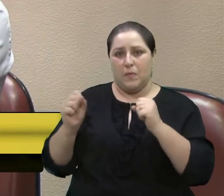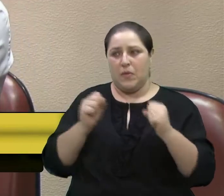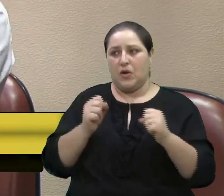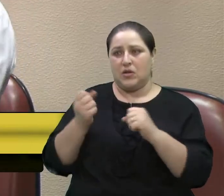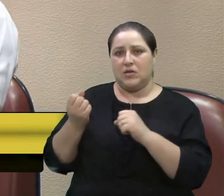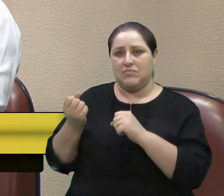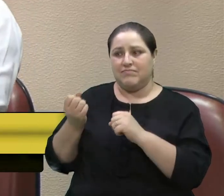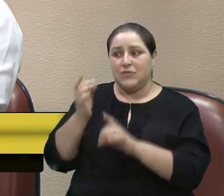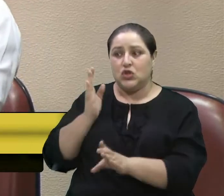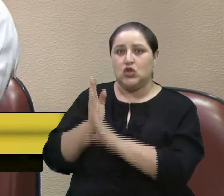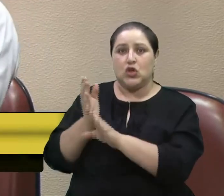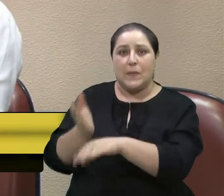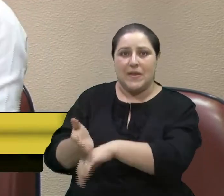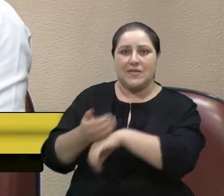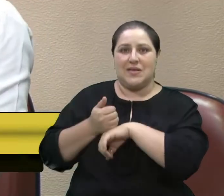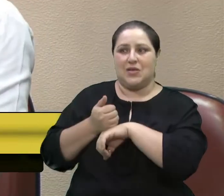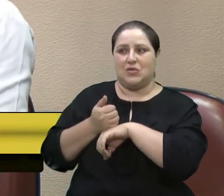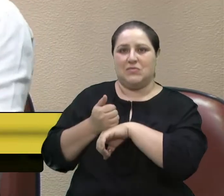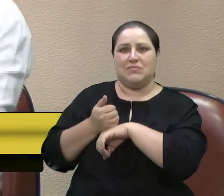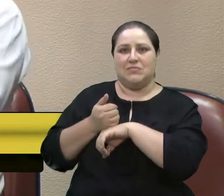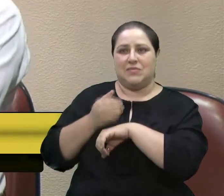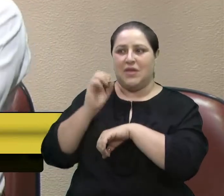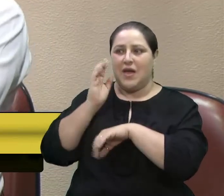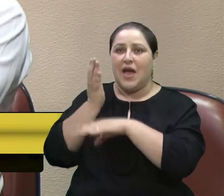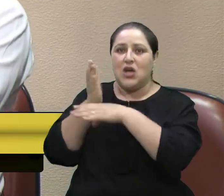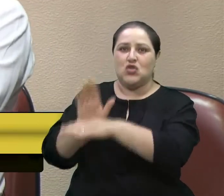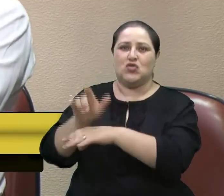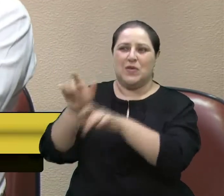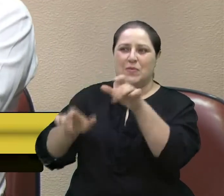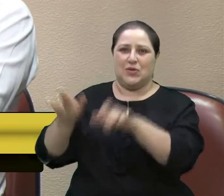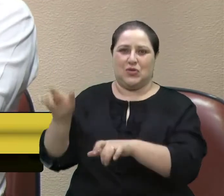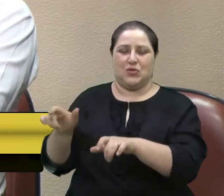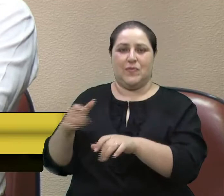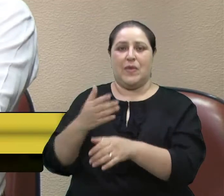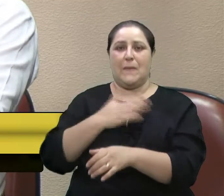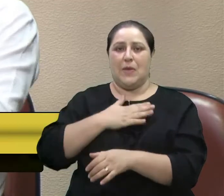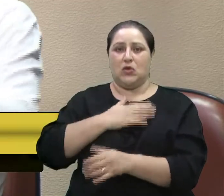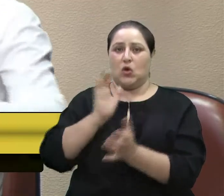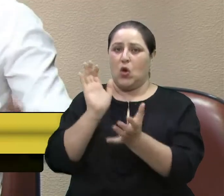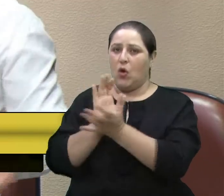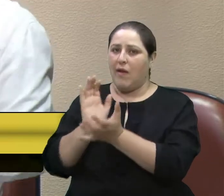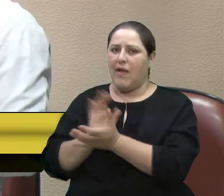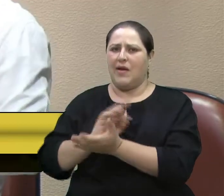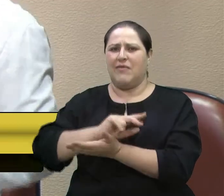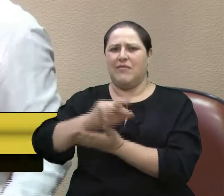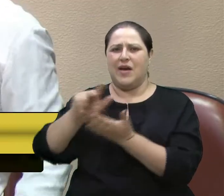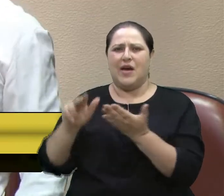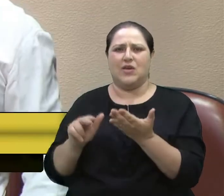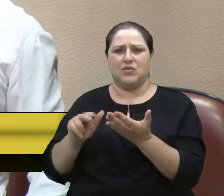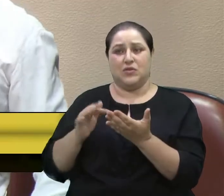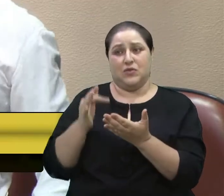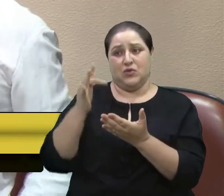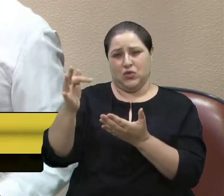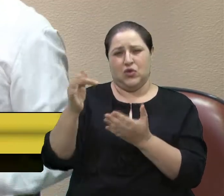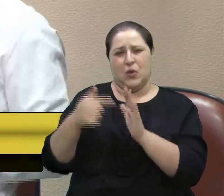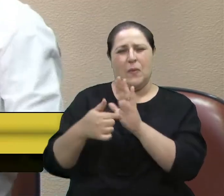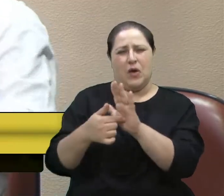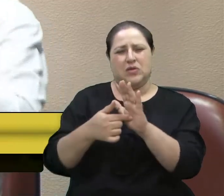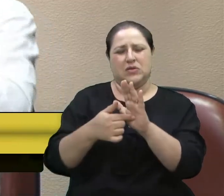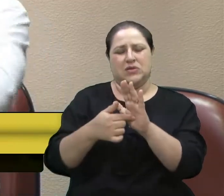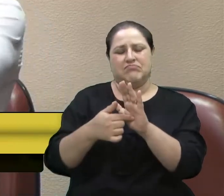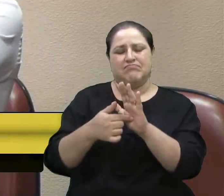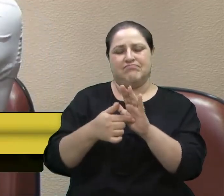for descoberto precocemente. Eu tenho vários colegas, que vou trazer ali na frente, na discussão deste projeto,